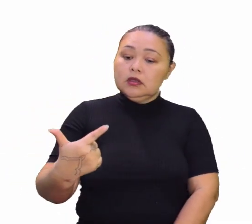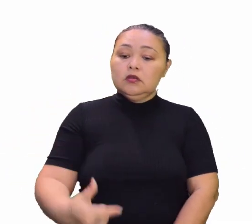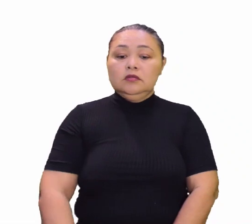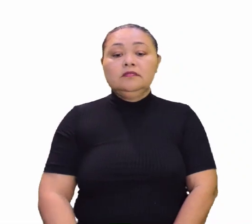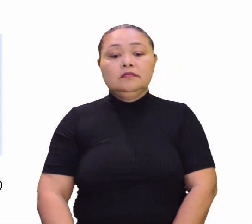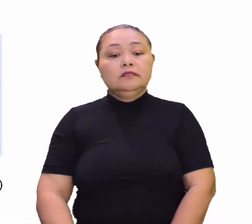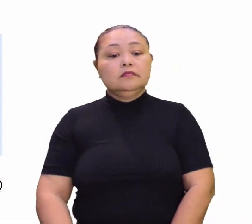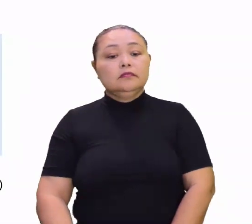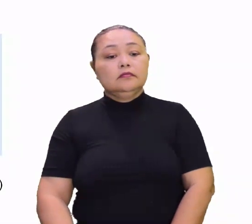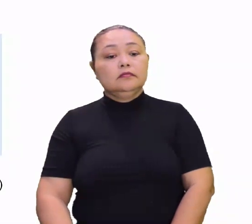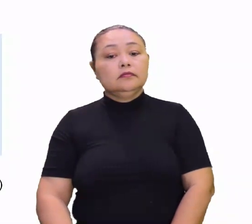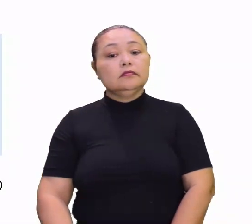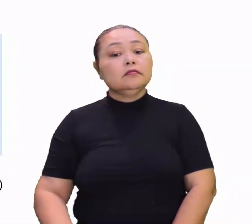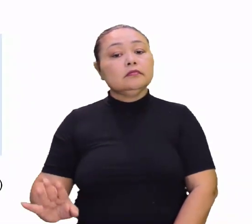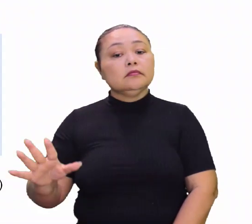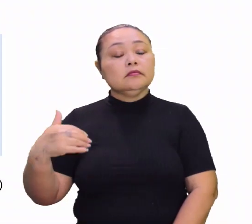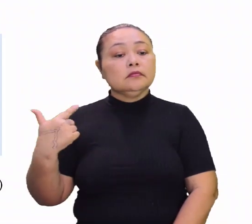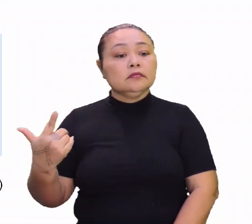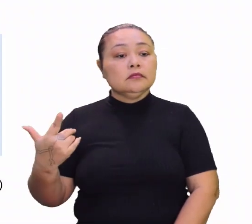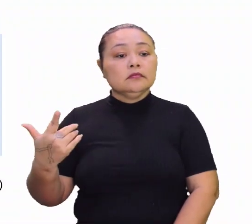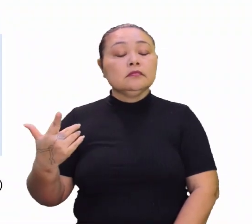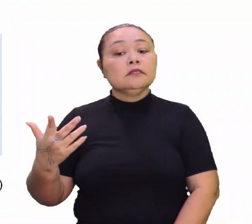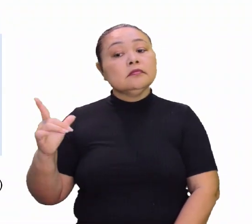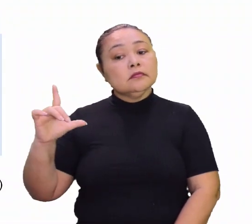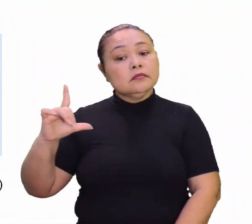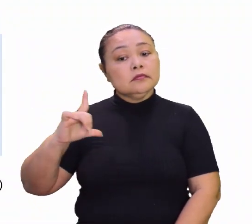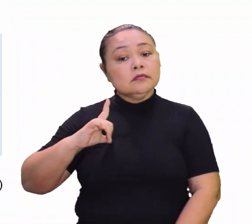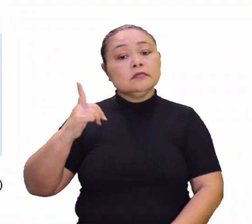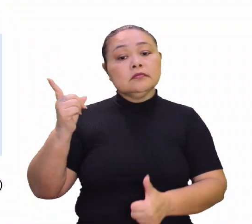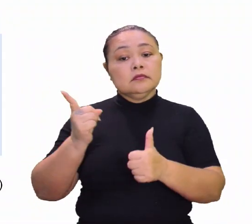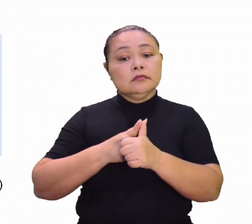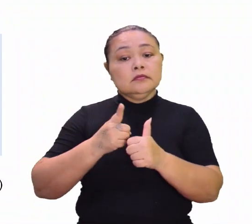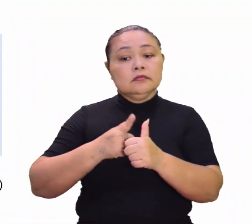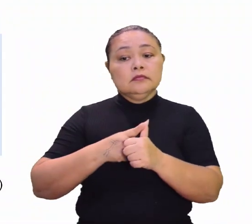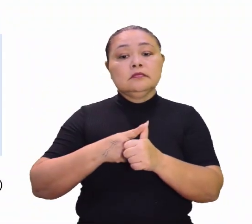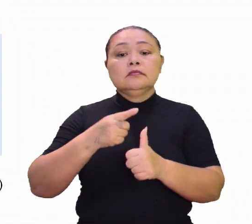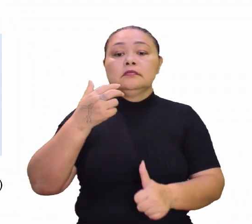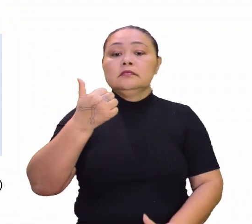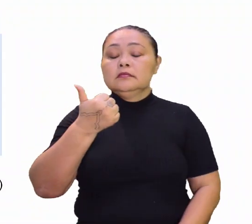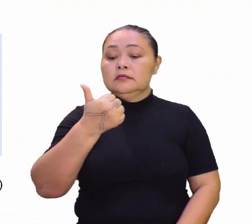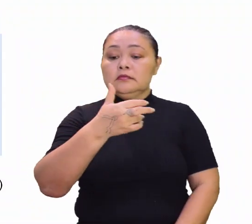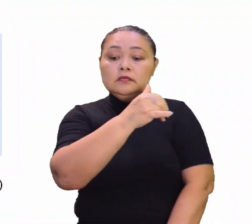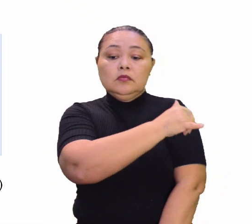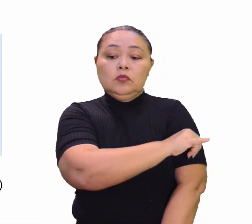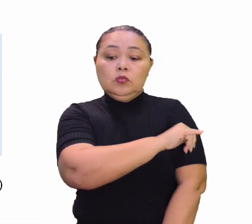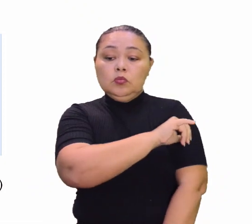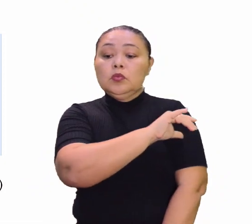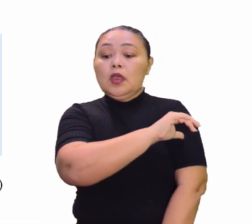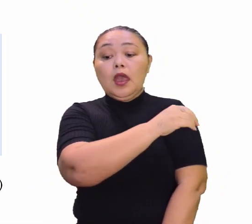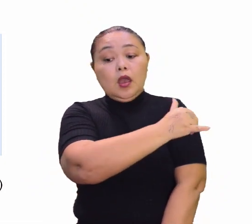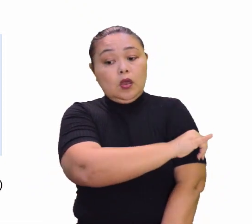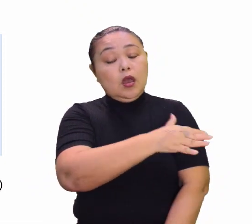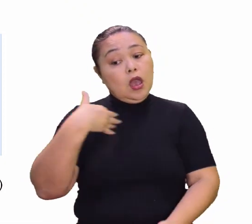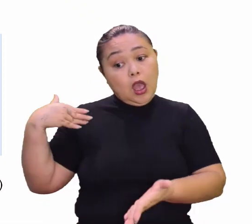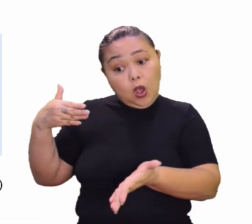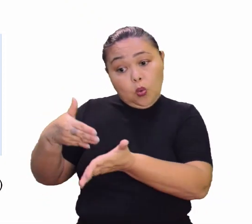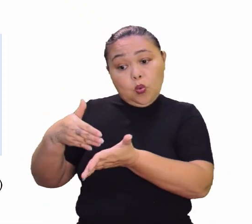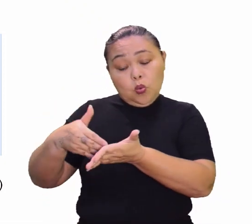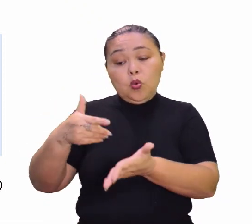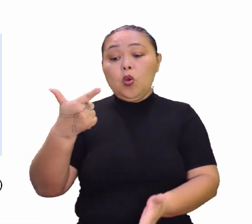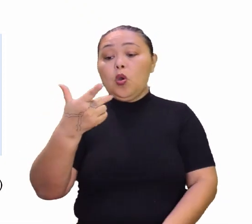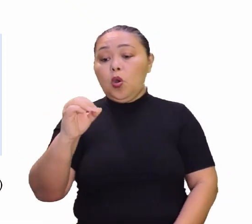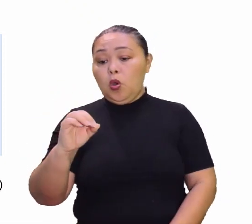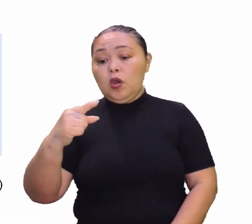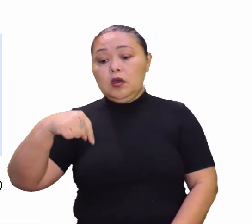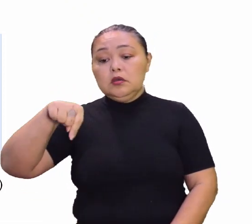Beleza. Vamos lá. Então, temos a primeira, a Rio mais 20, a primeira não, a última, a Rio mais